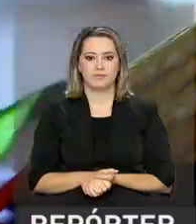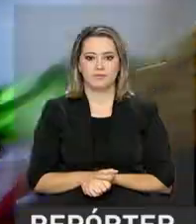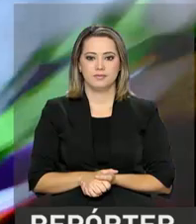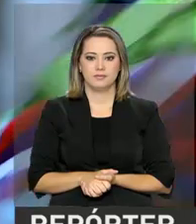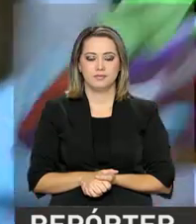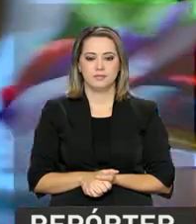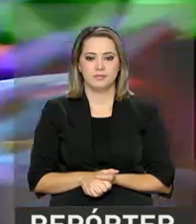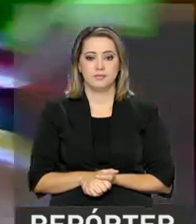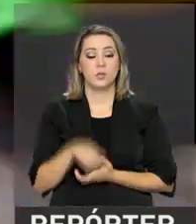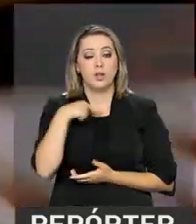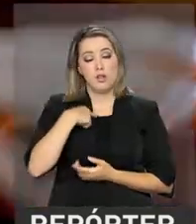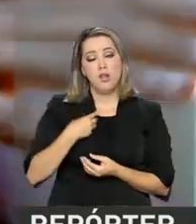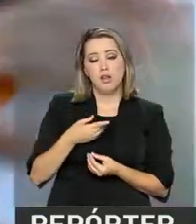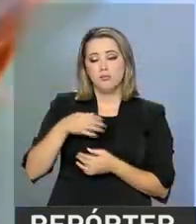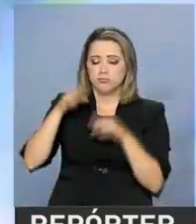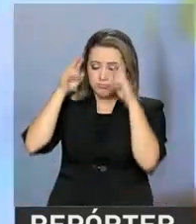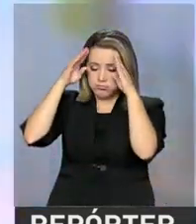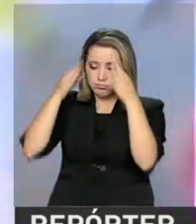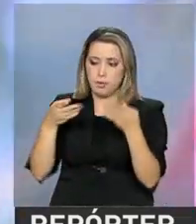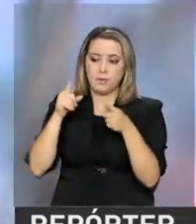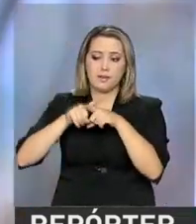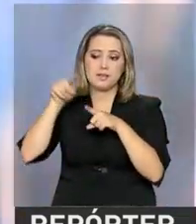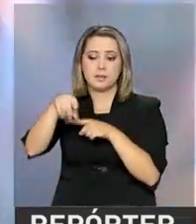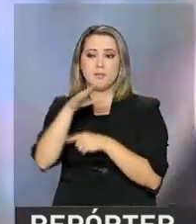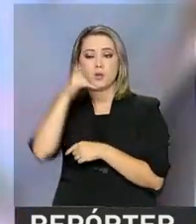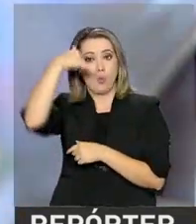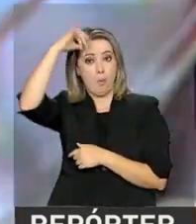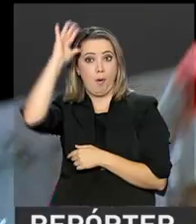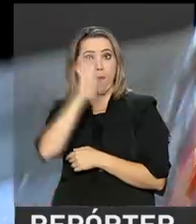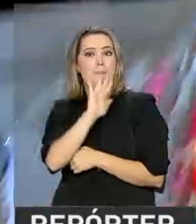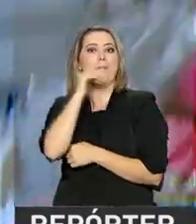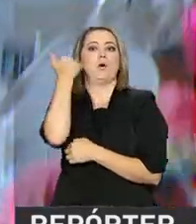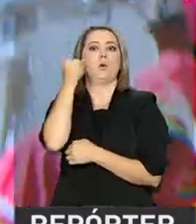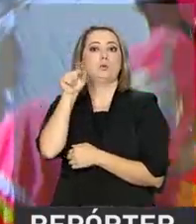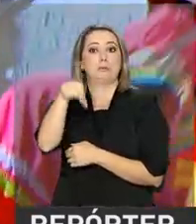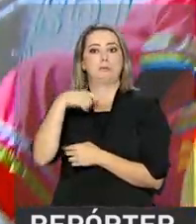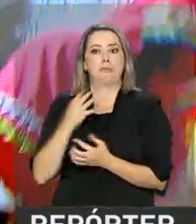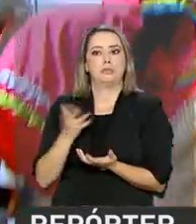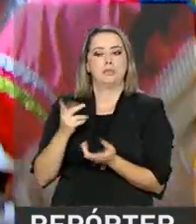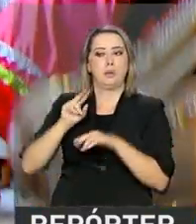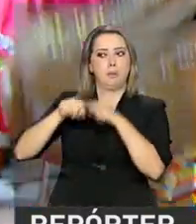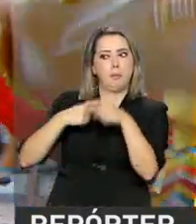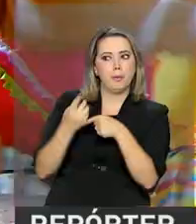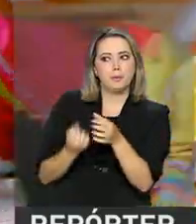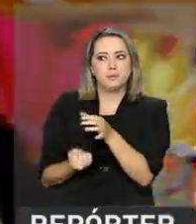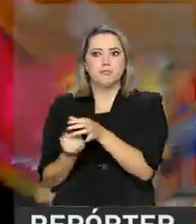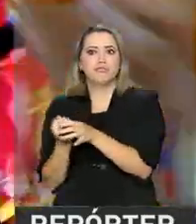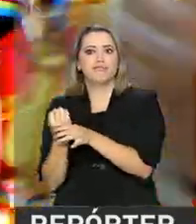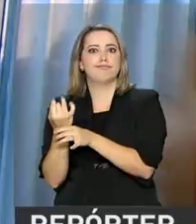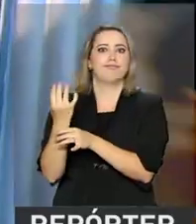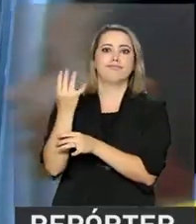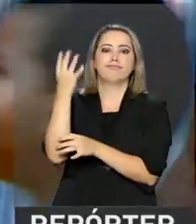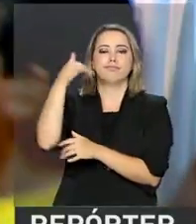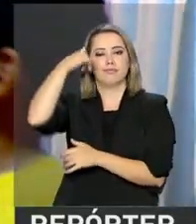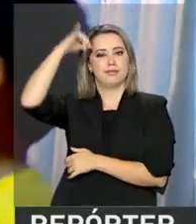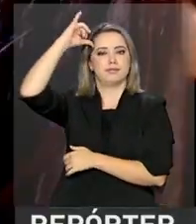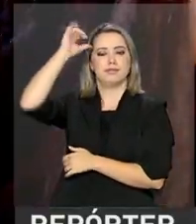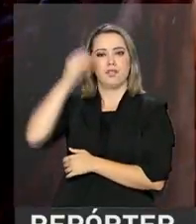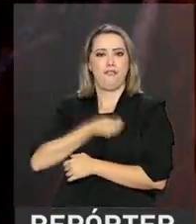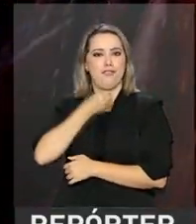Ele atende ao desejo, mas o bicho acaba morrendo. A ressurreição do animal é o auge da festa,